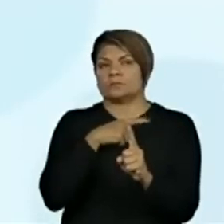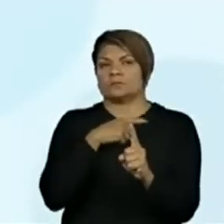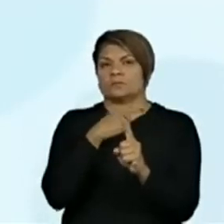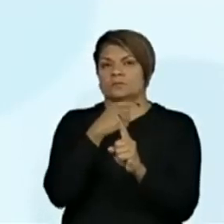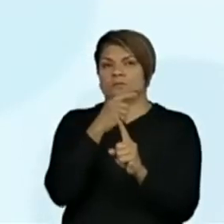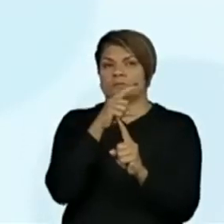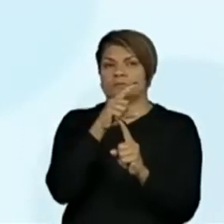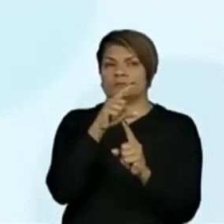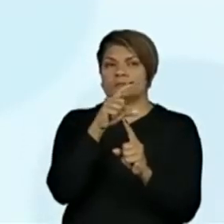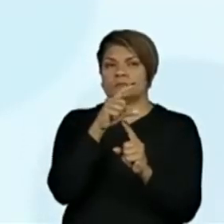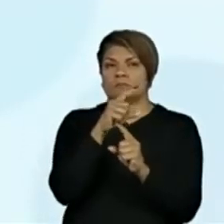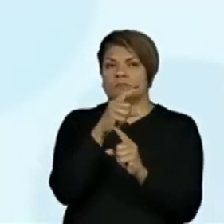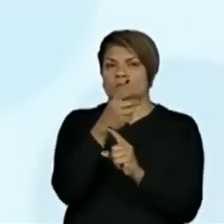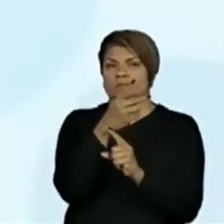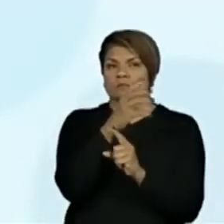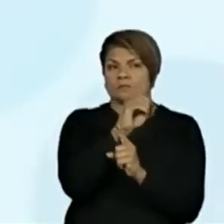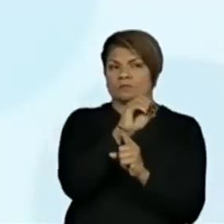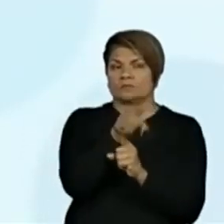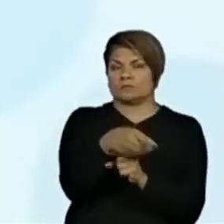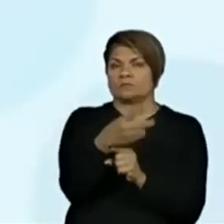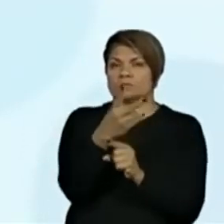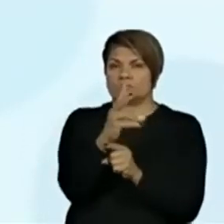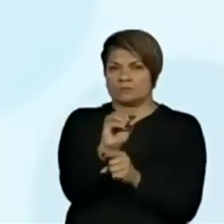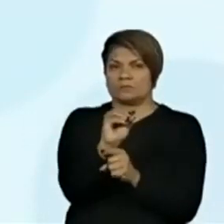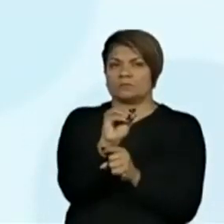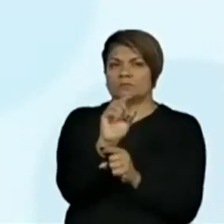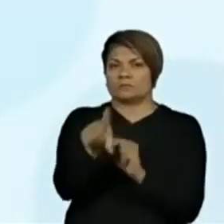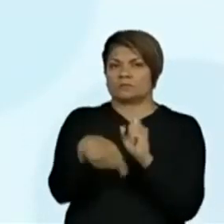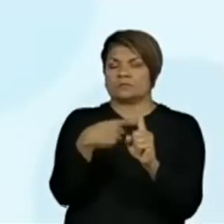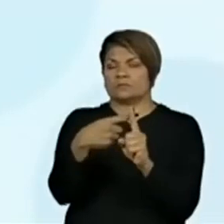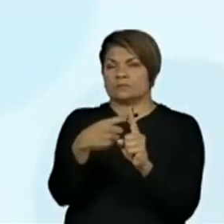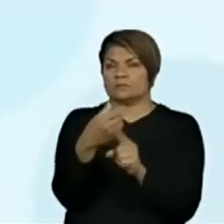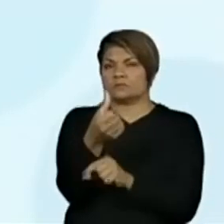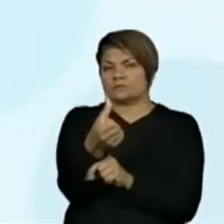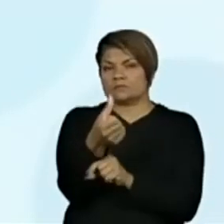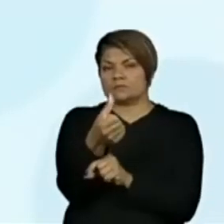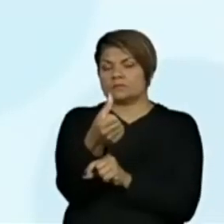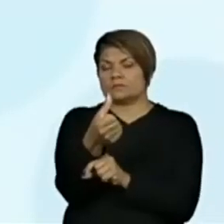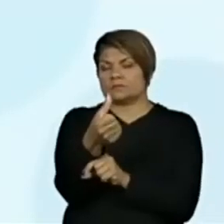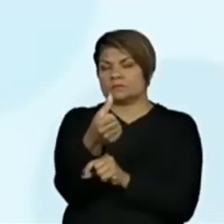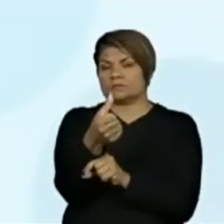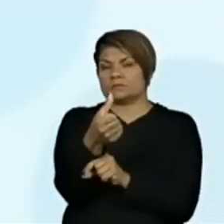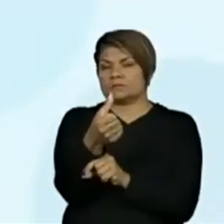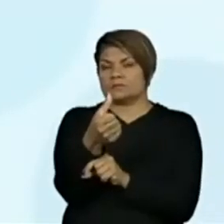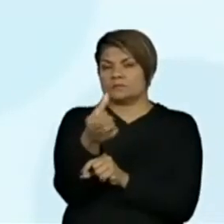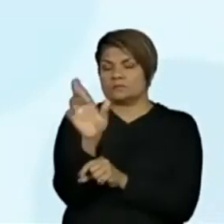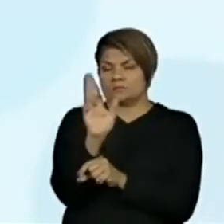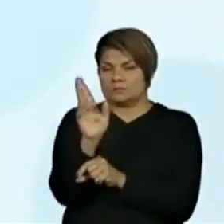0,20, que foi o que a gente somou primeiro, mais 6 reais.